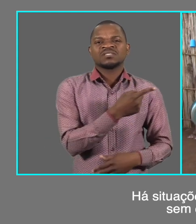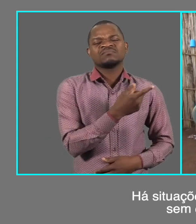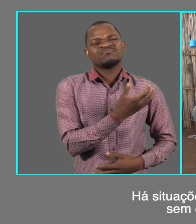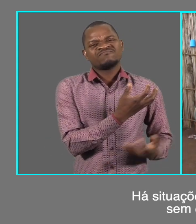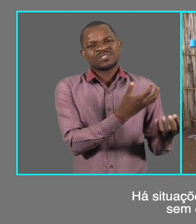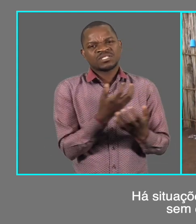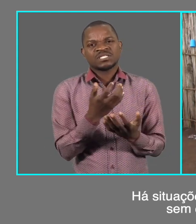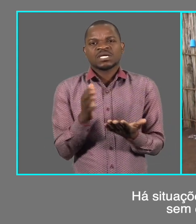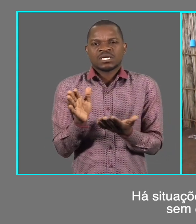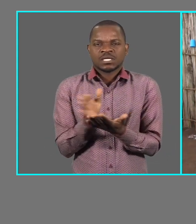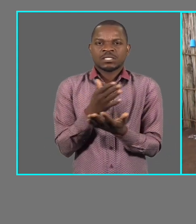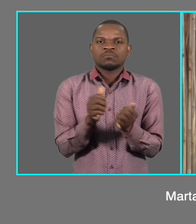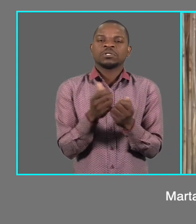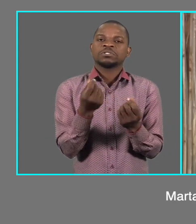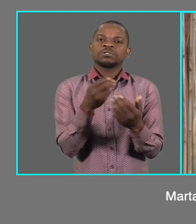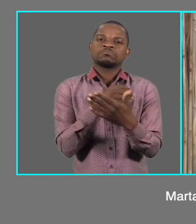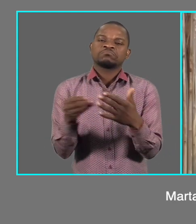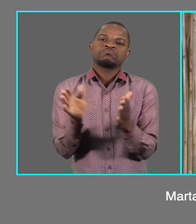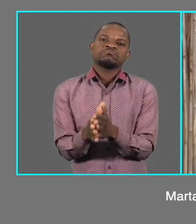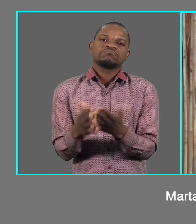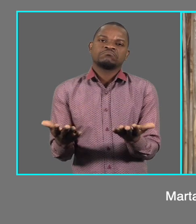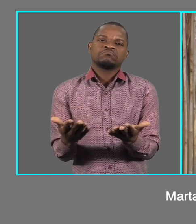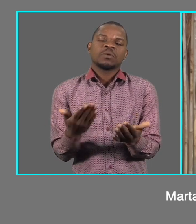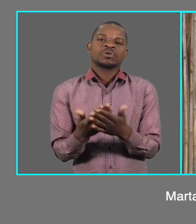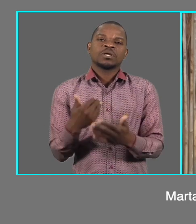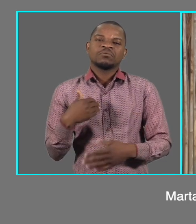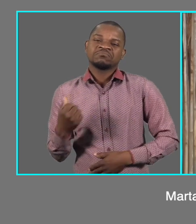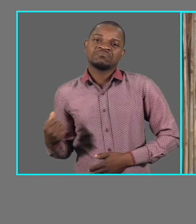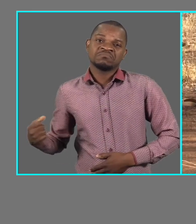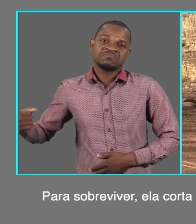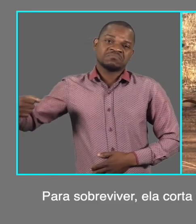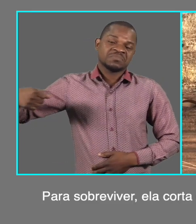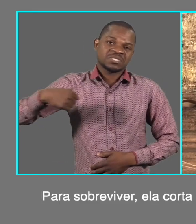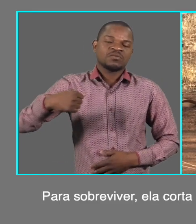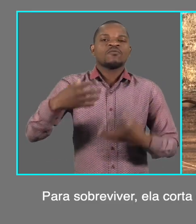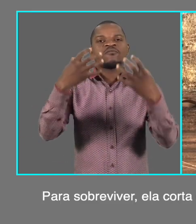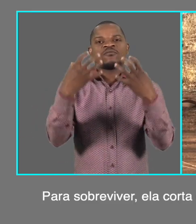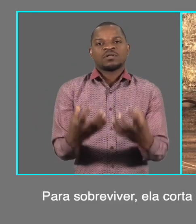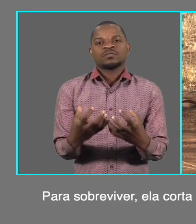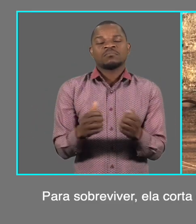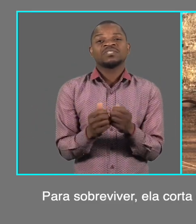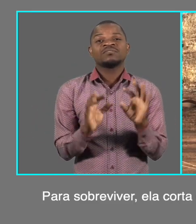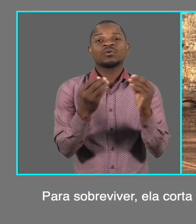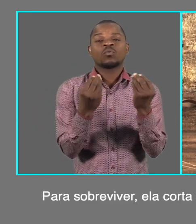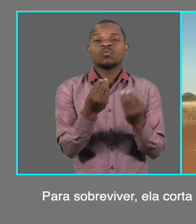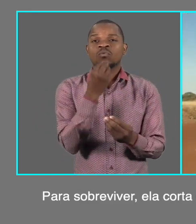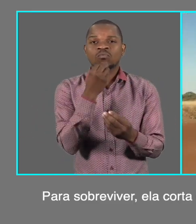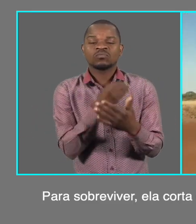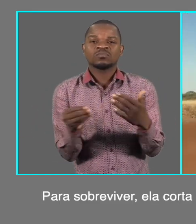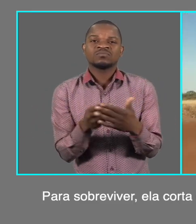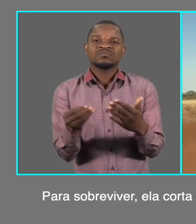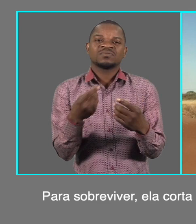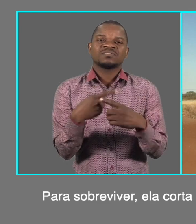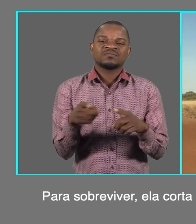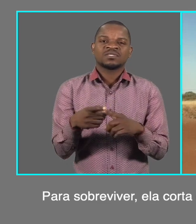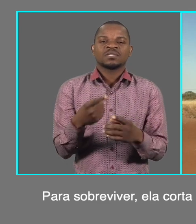que eu tenha dinheiro. Marta Cosa é mãe solteira. Para viver, ela corta e vende